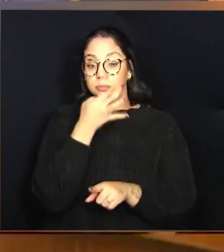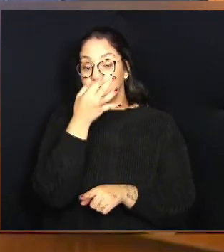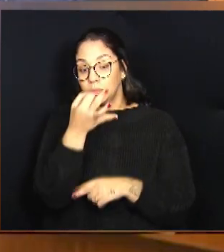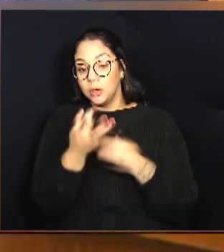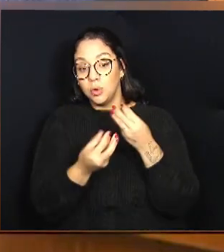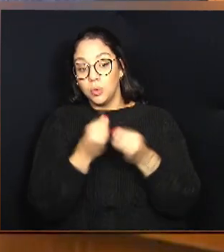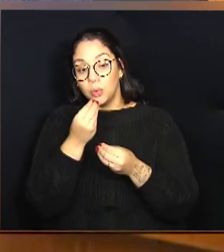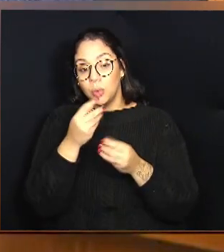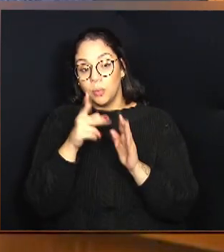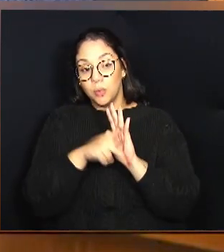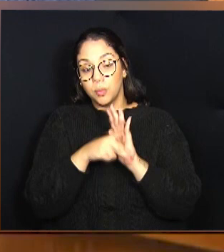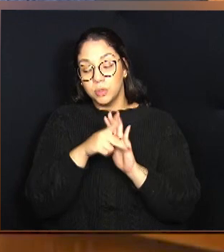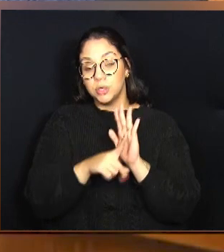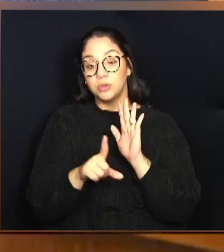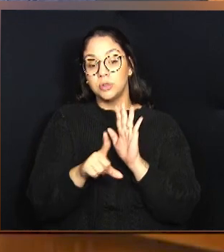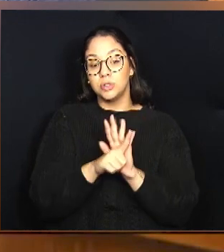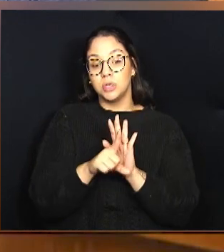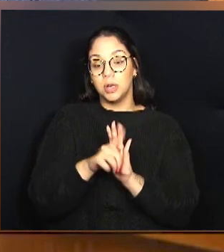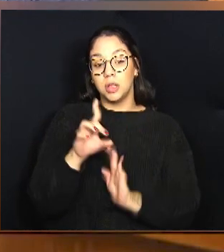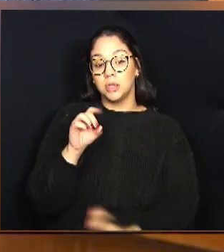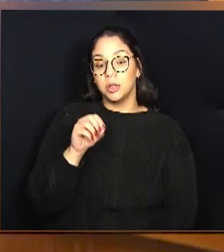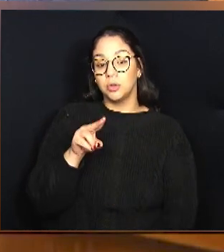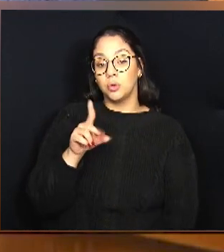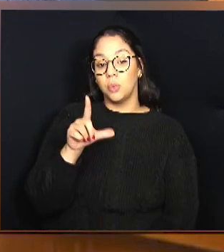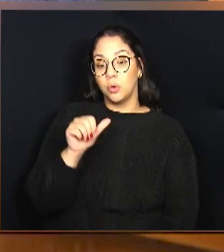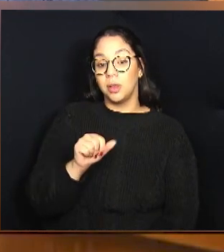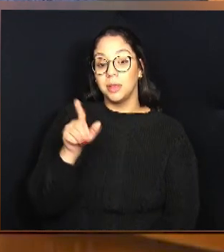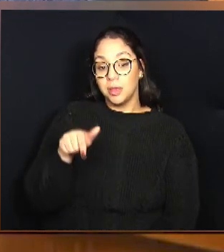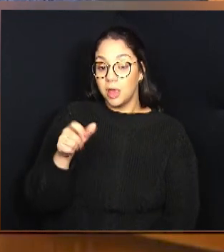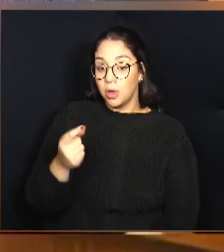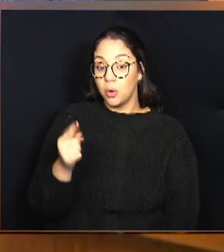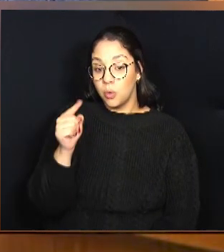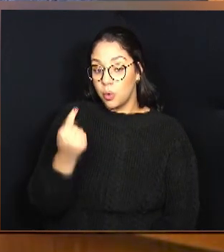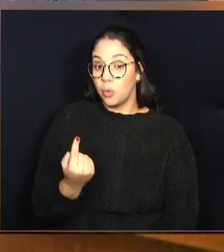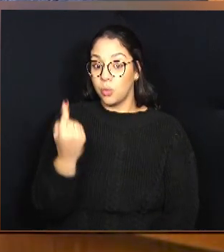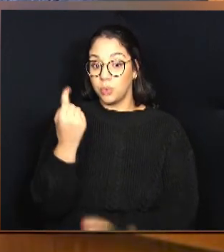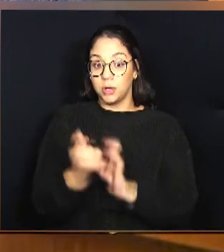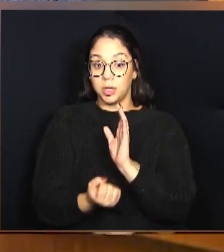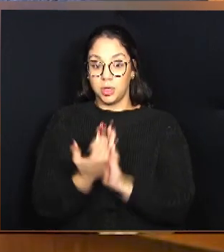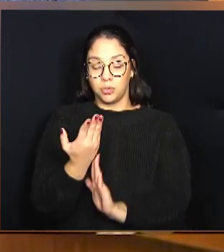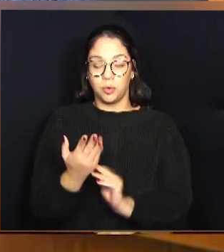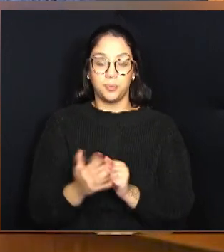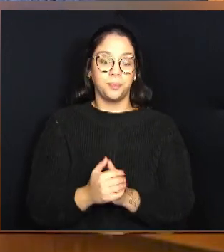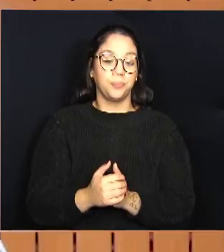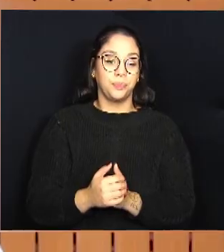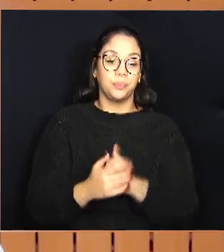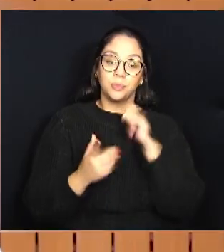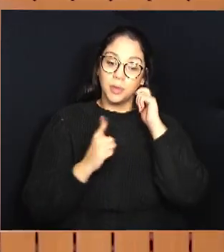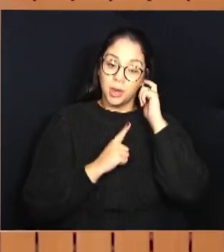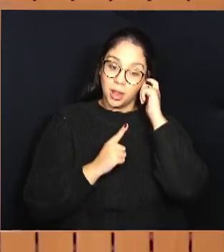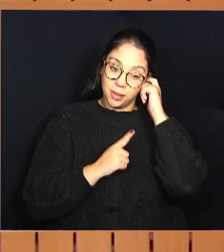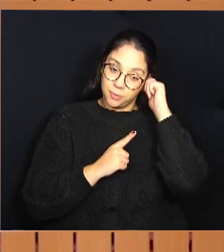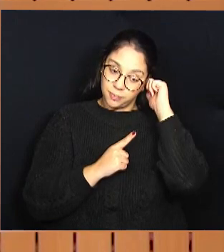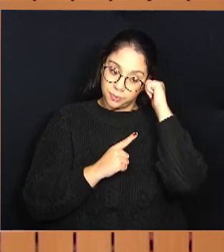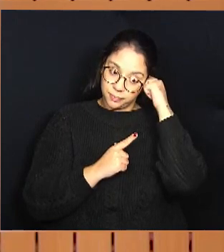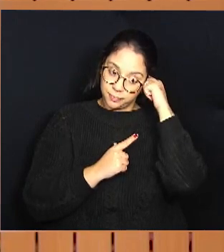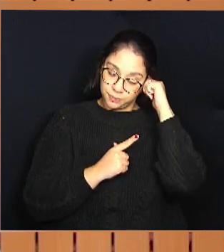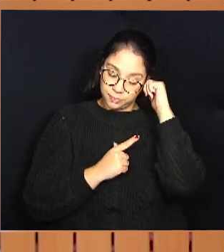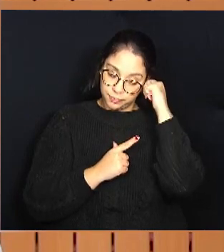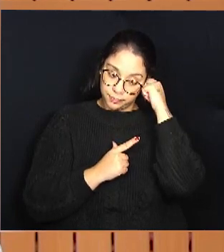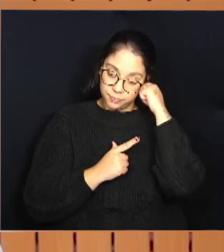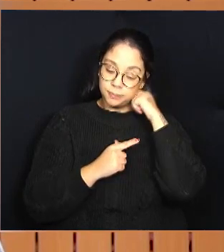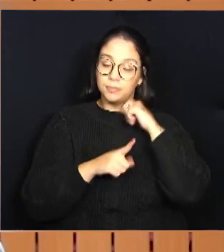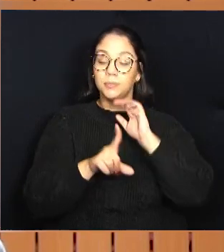debate e comentou o andamento do projeto de lei das doulas, em que ele é um dos autores. Essa lei está aqui em